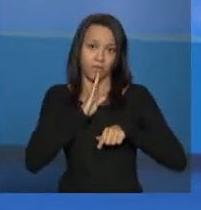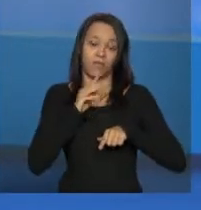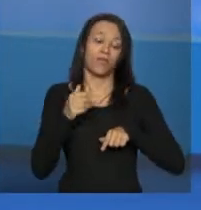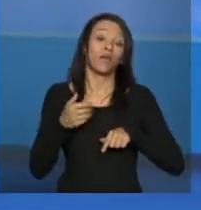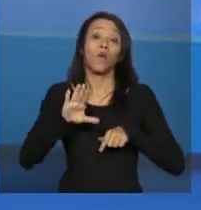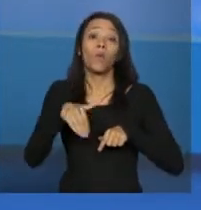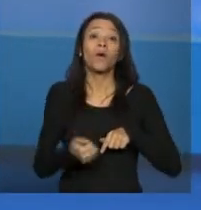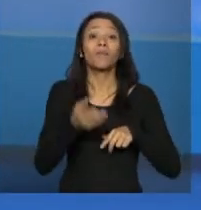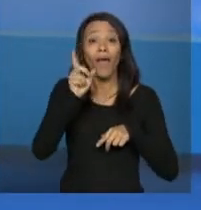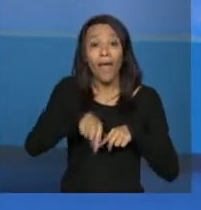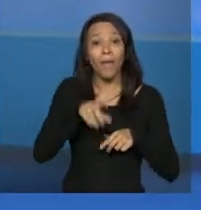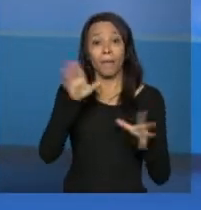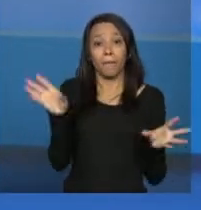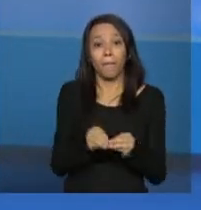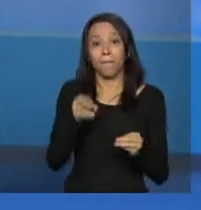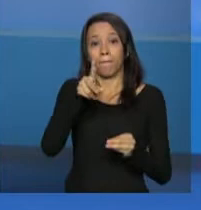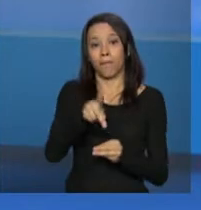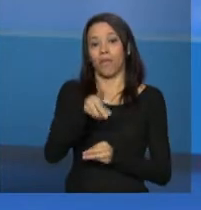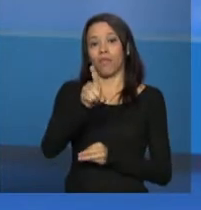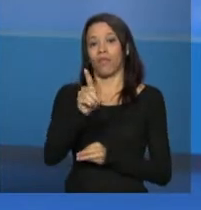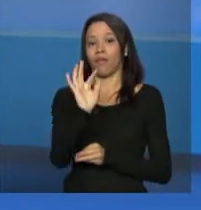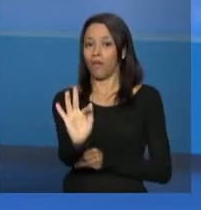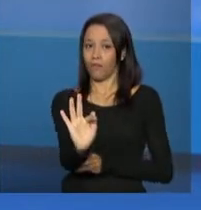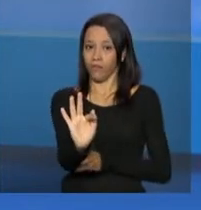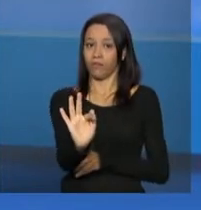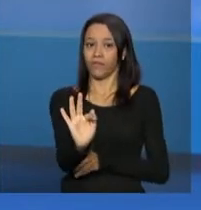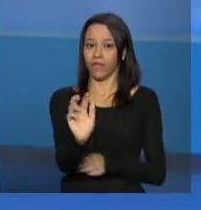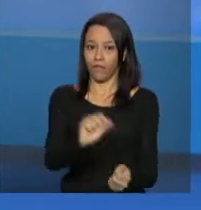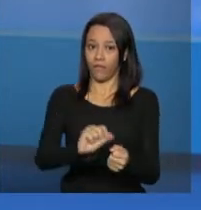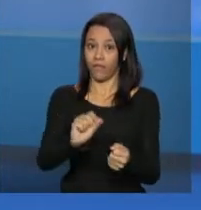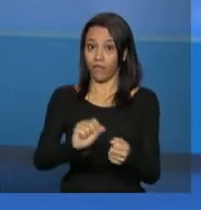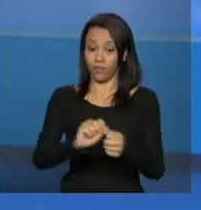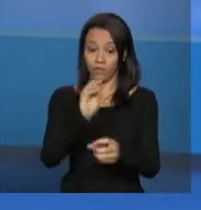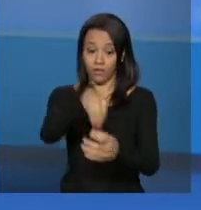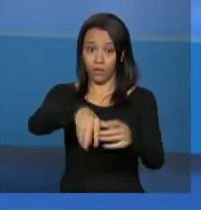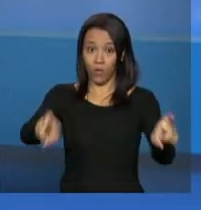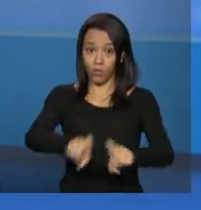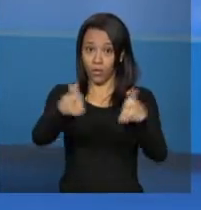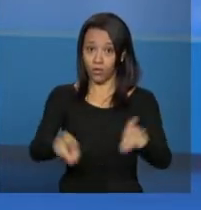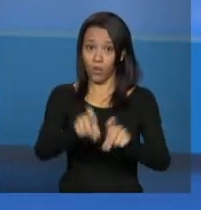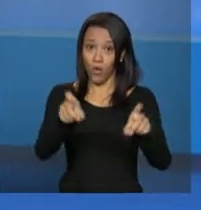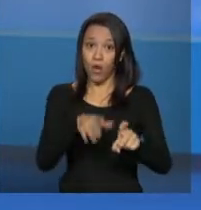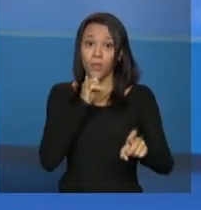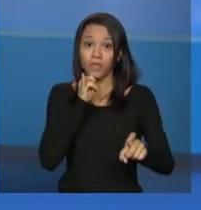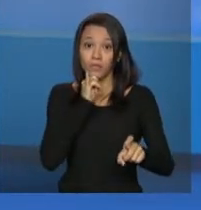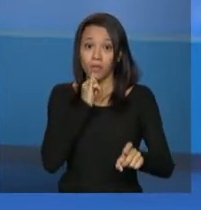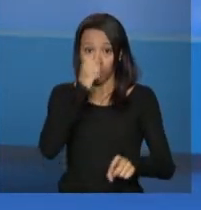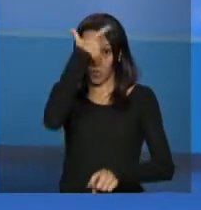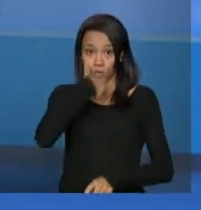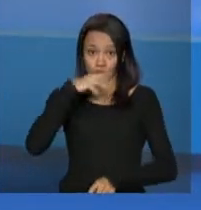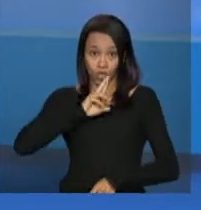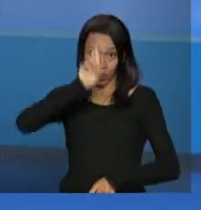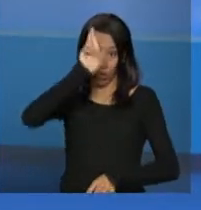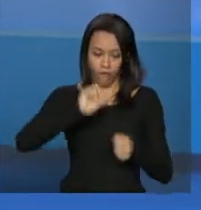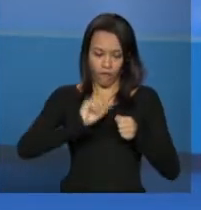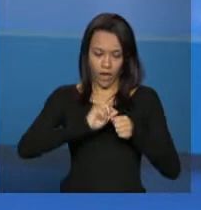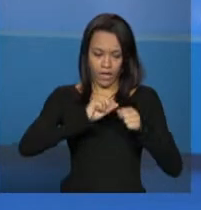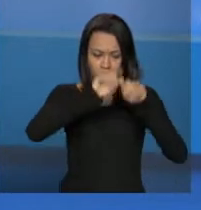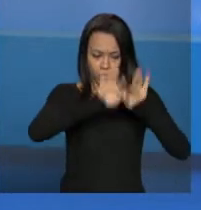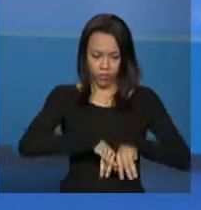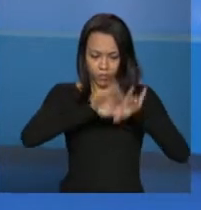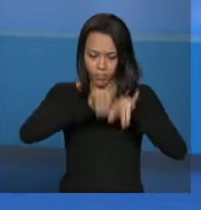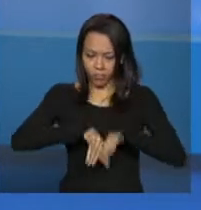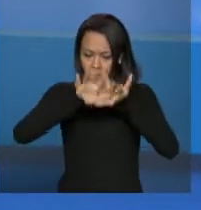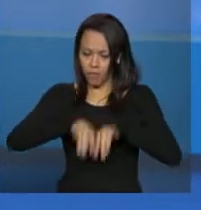PDF estava gerando um arquivo PDF vai continuar acreditamos que no momento que o gestor emitiu esse atestado ele salvou ou